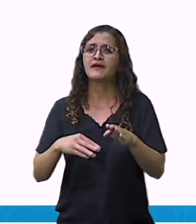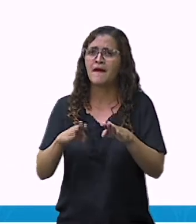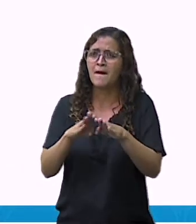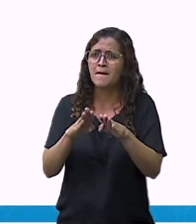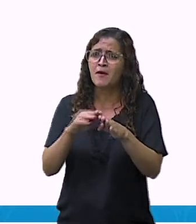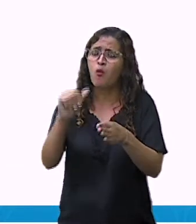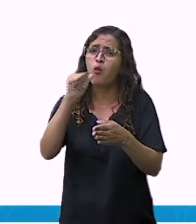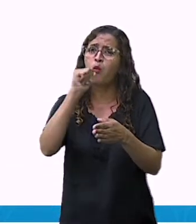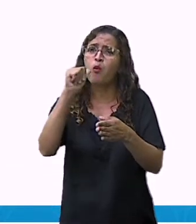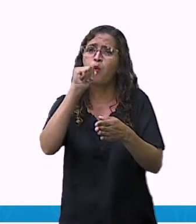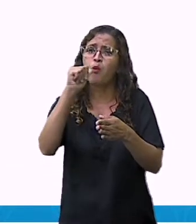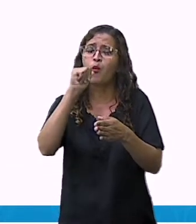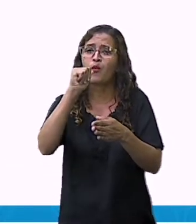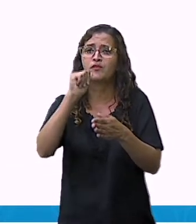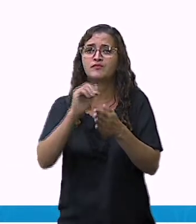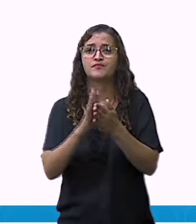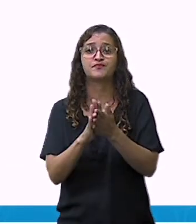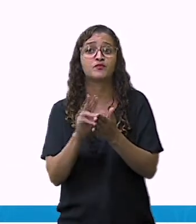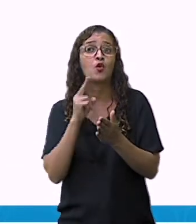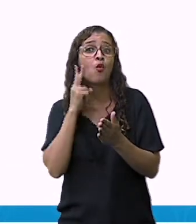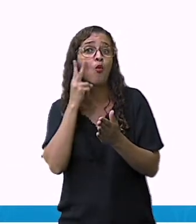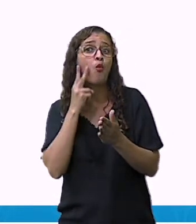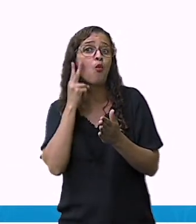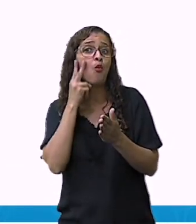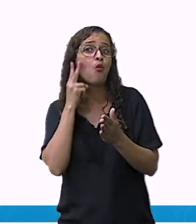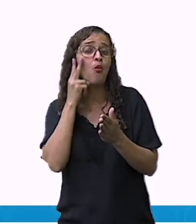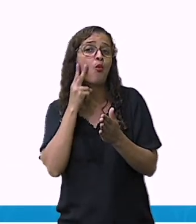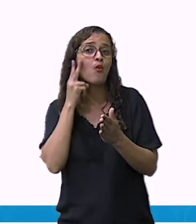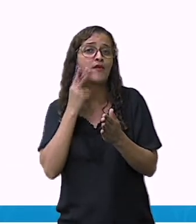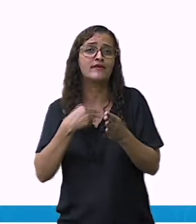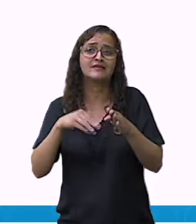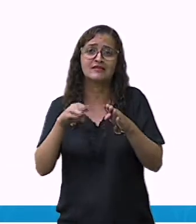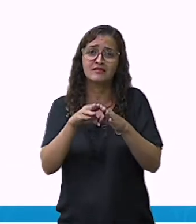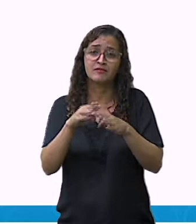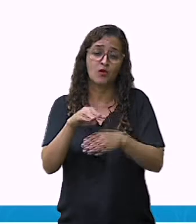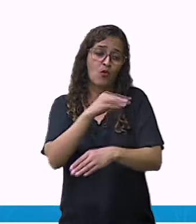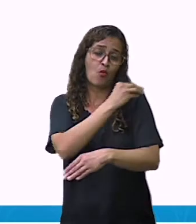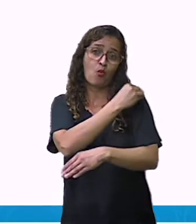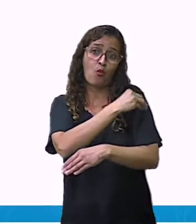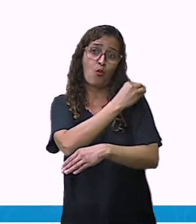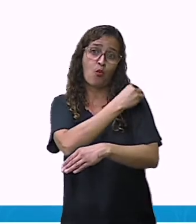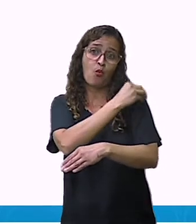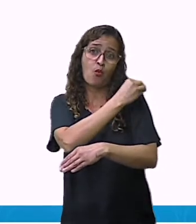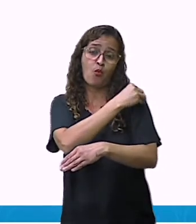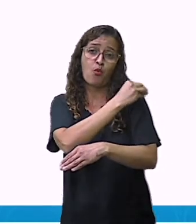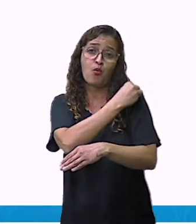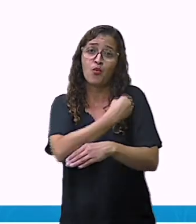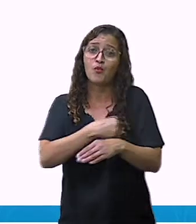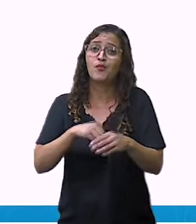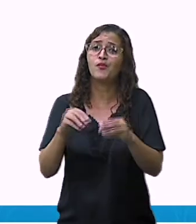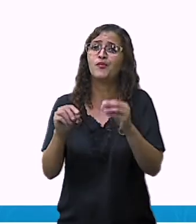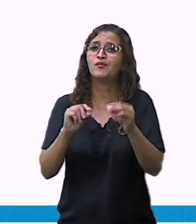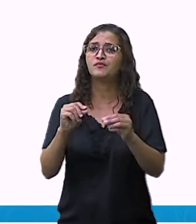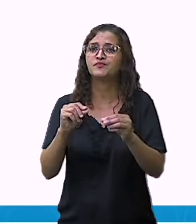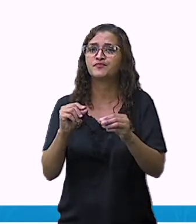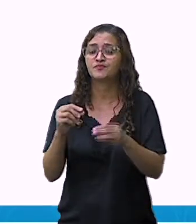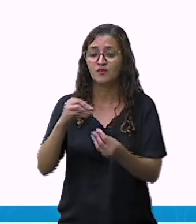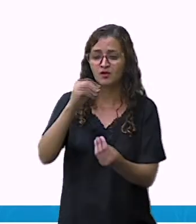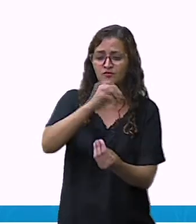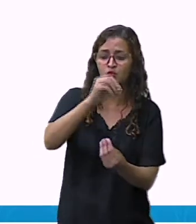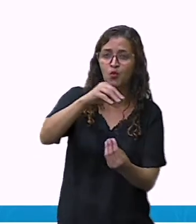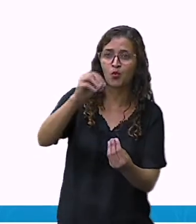fermentação, o álcool, os fungos fazem o processo de fermentação.